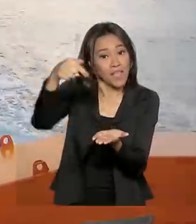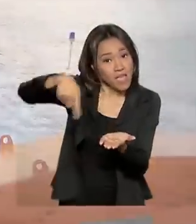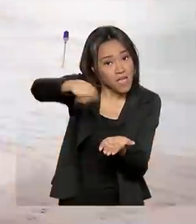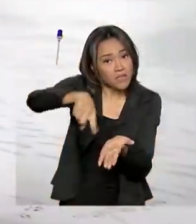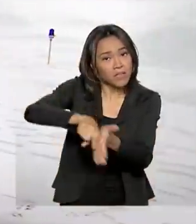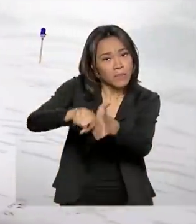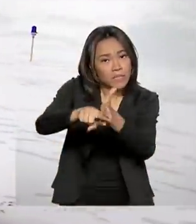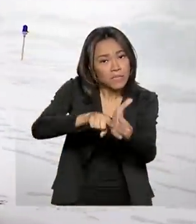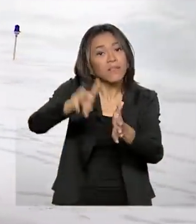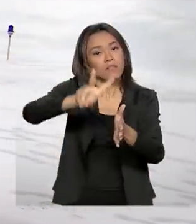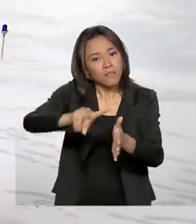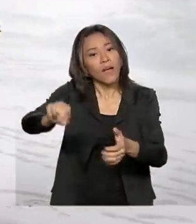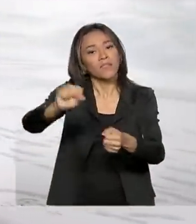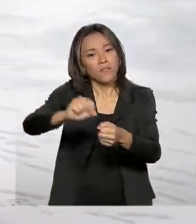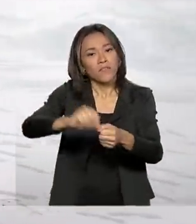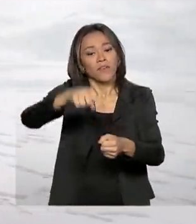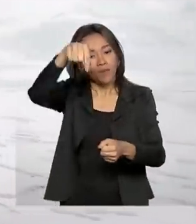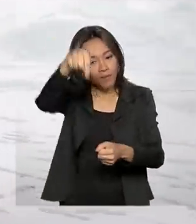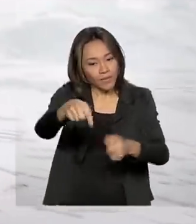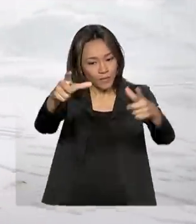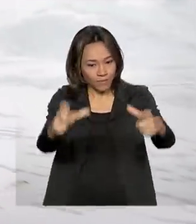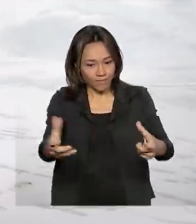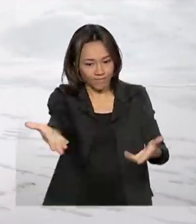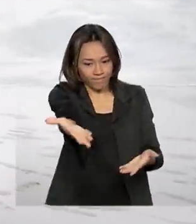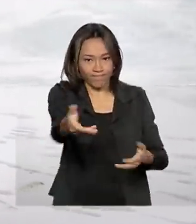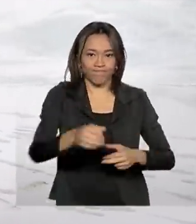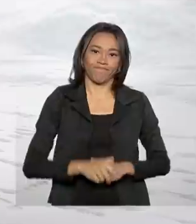ser realizados no mar e também no continente.